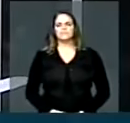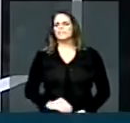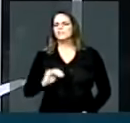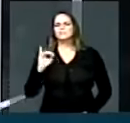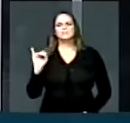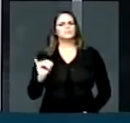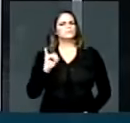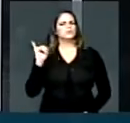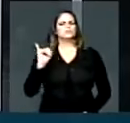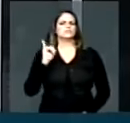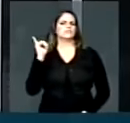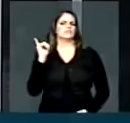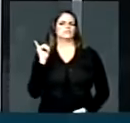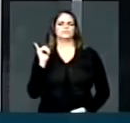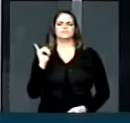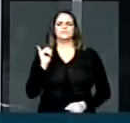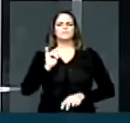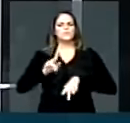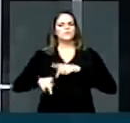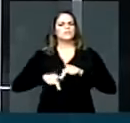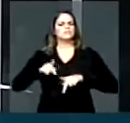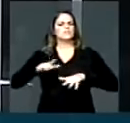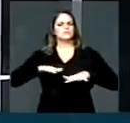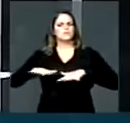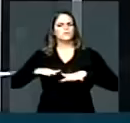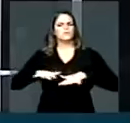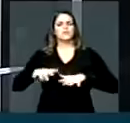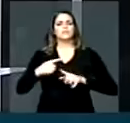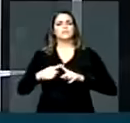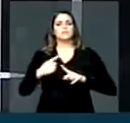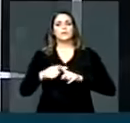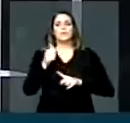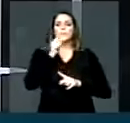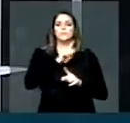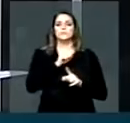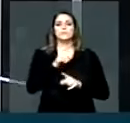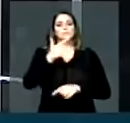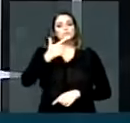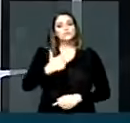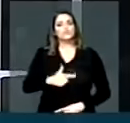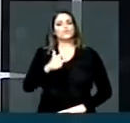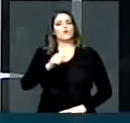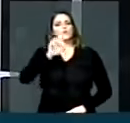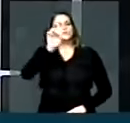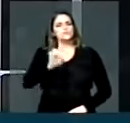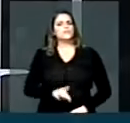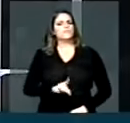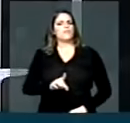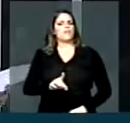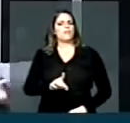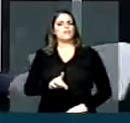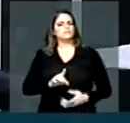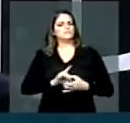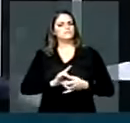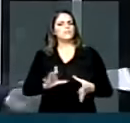suma importância para a redemocratização do nosso país. As lideranças do movimento hoje fazem parte